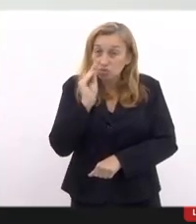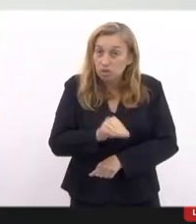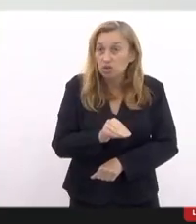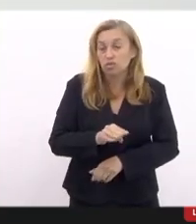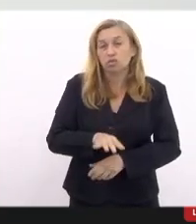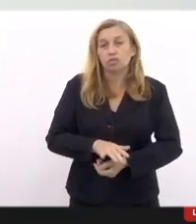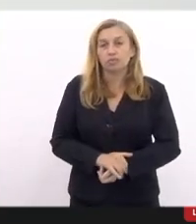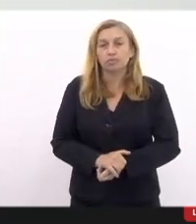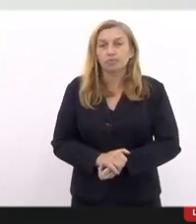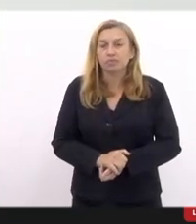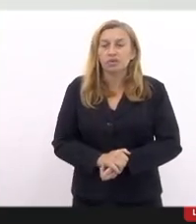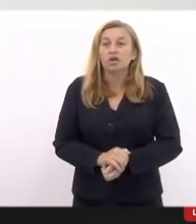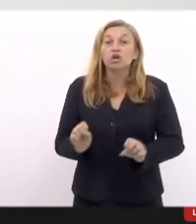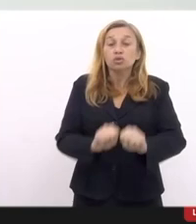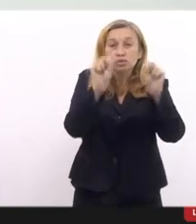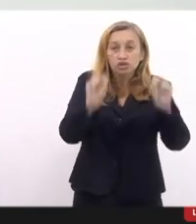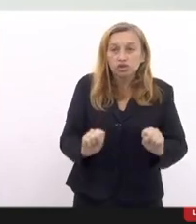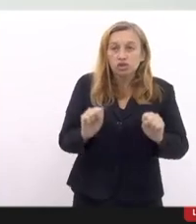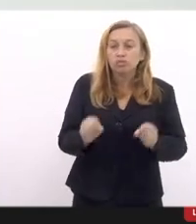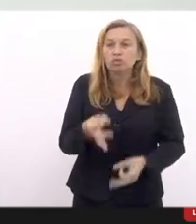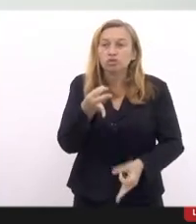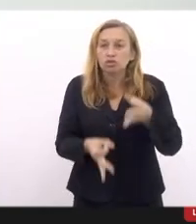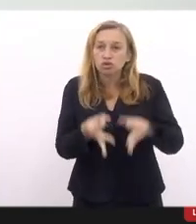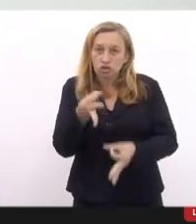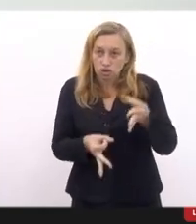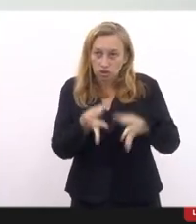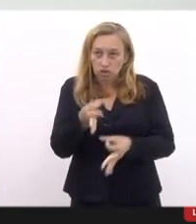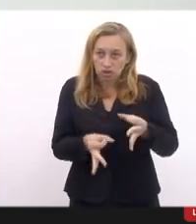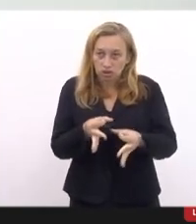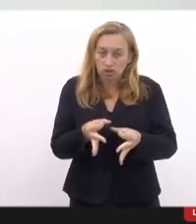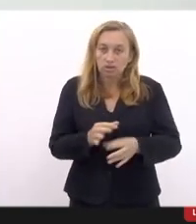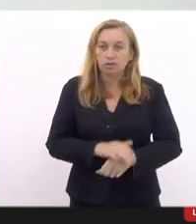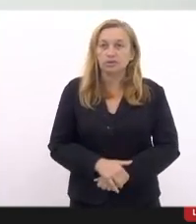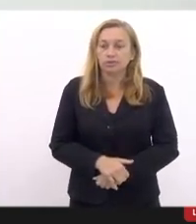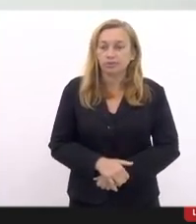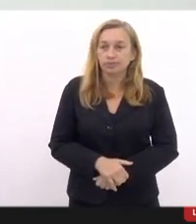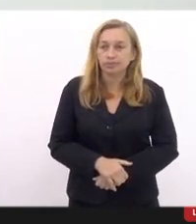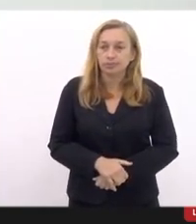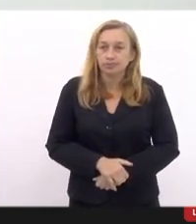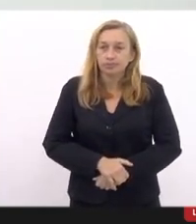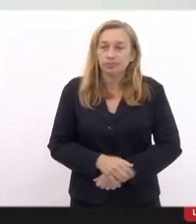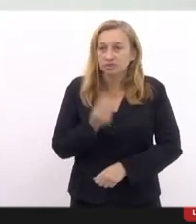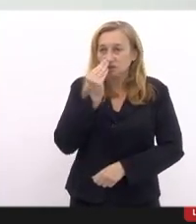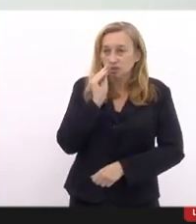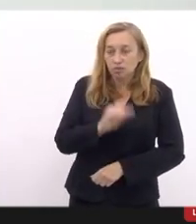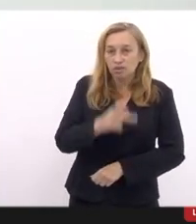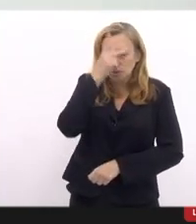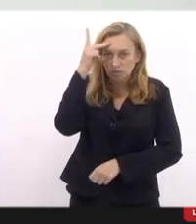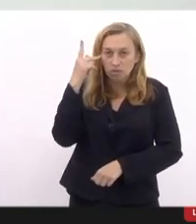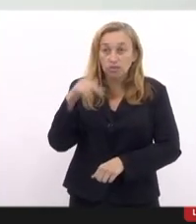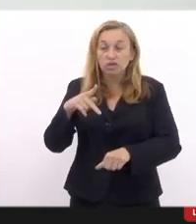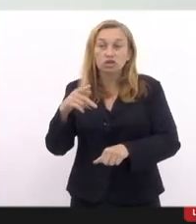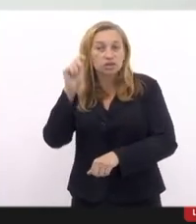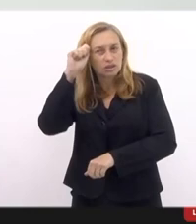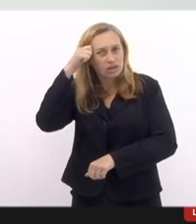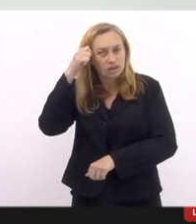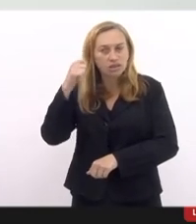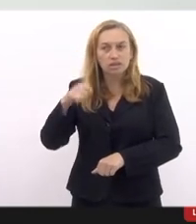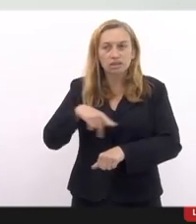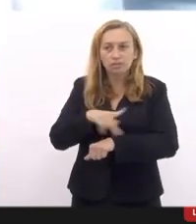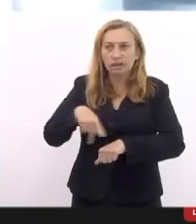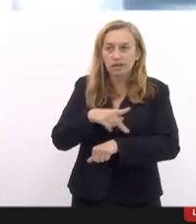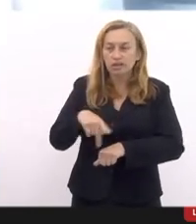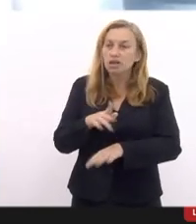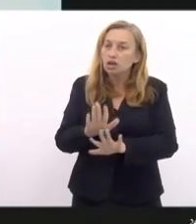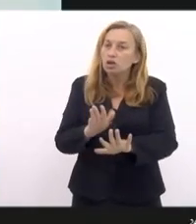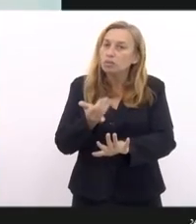diuturnamente, como o sistema de justiça diuturnamente invisibiliza as pessoas negras nesse país. Doutora Daniela,